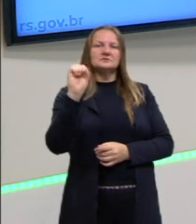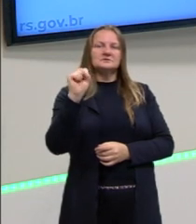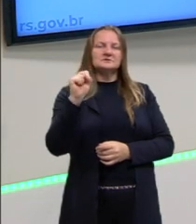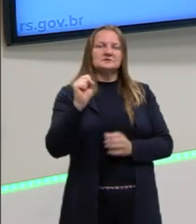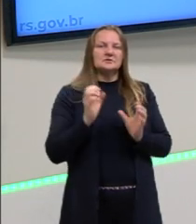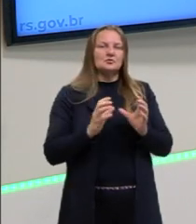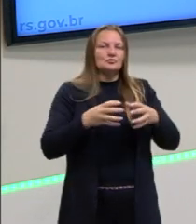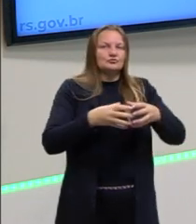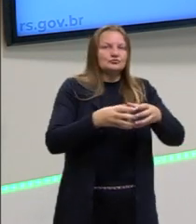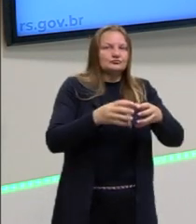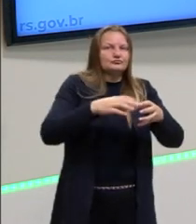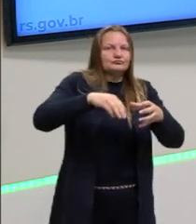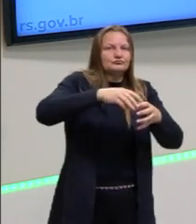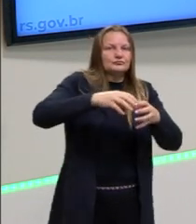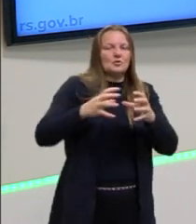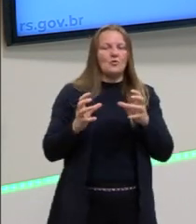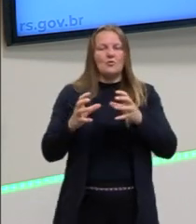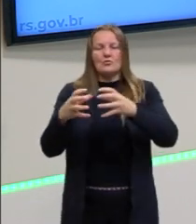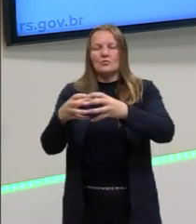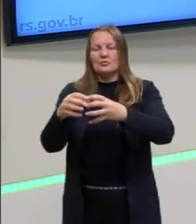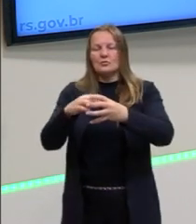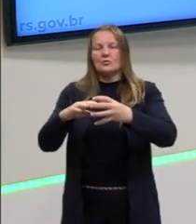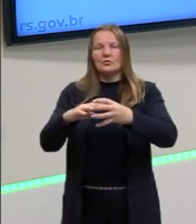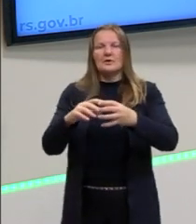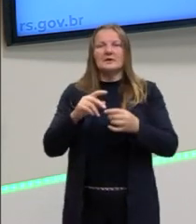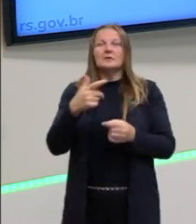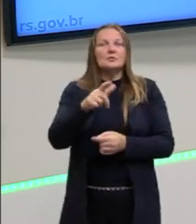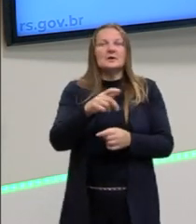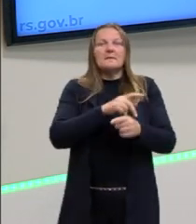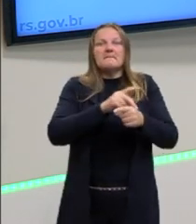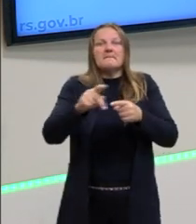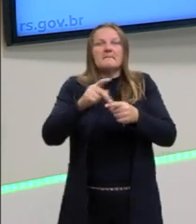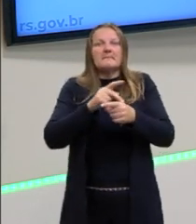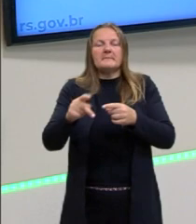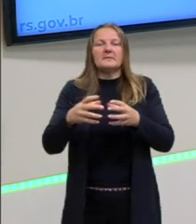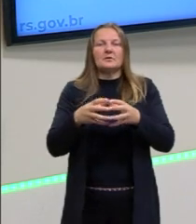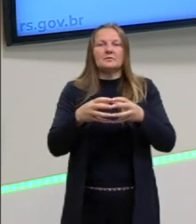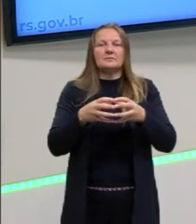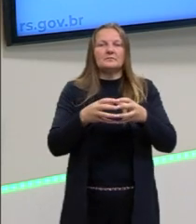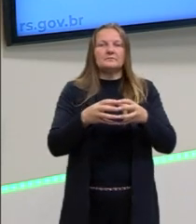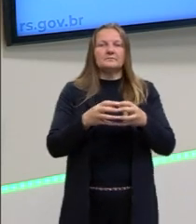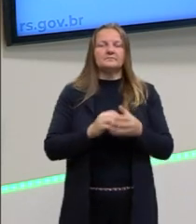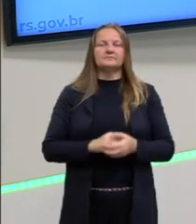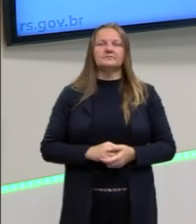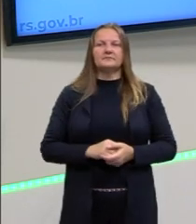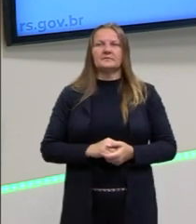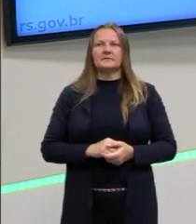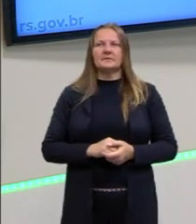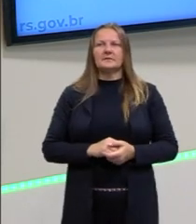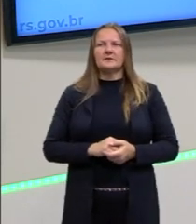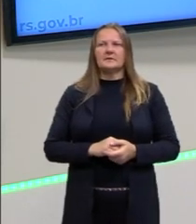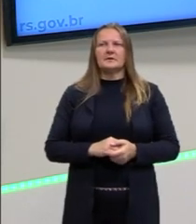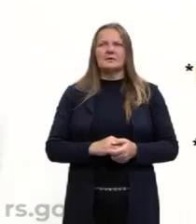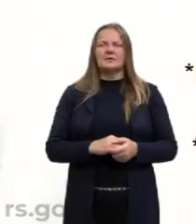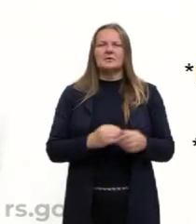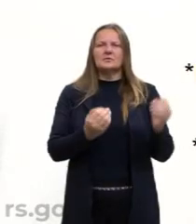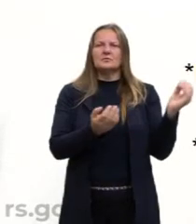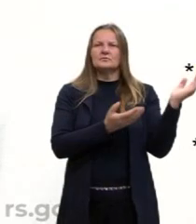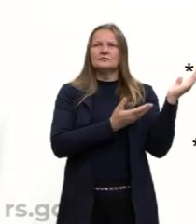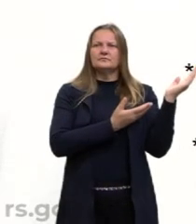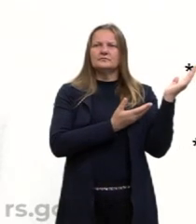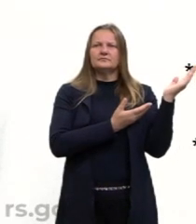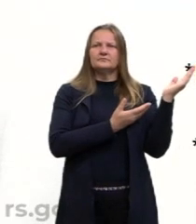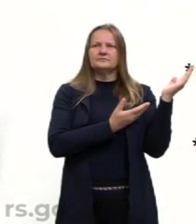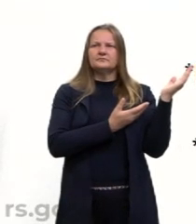possibilidade de muitos consumirem, ocorrem guetos, né? Por exemplo, a cybercultura faz parte dessa cultura de massa,